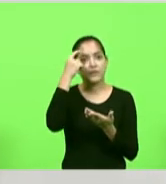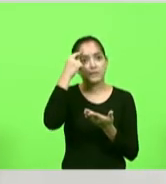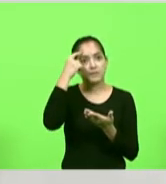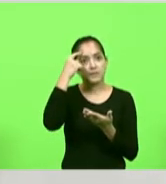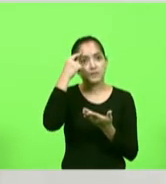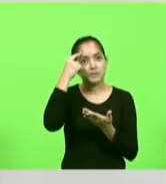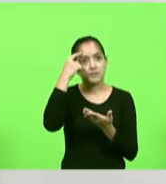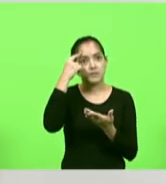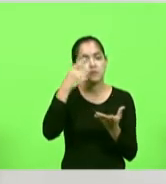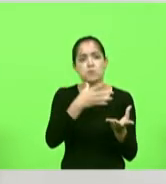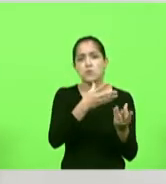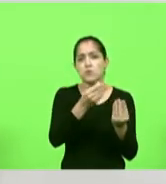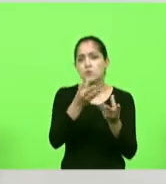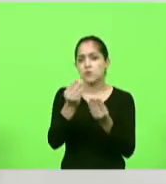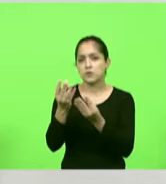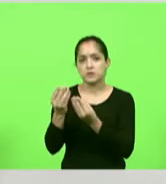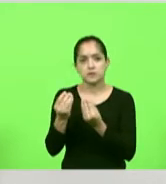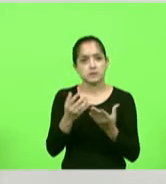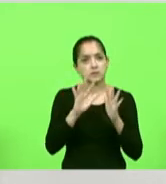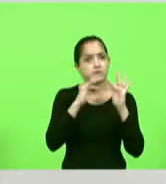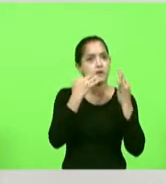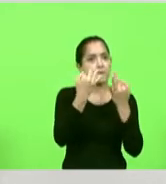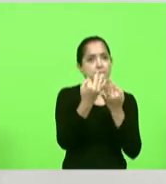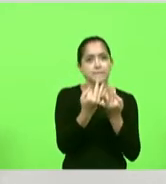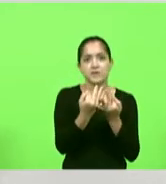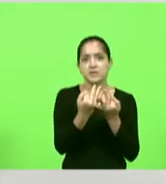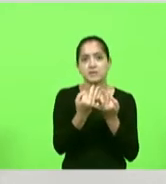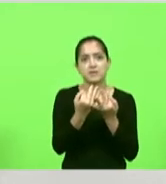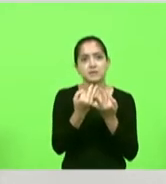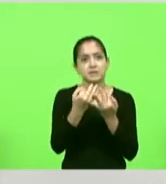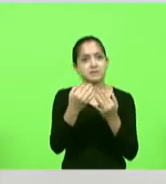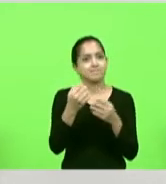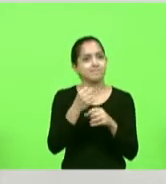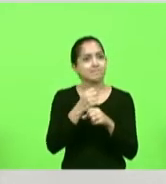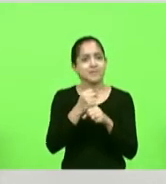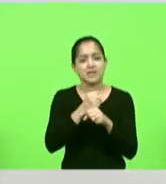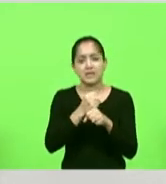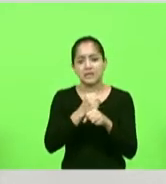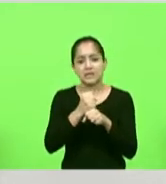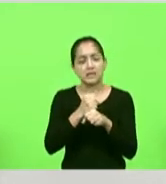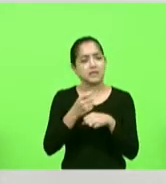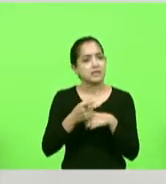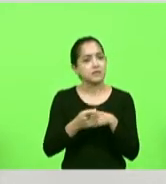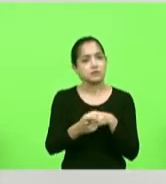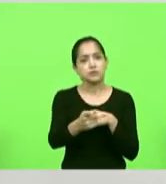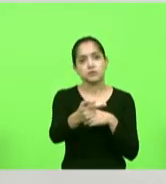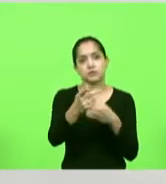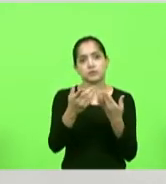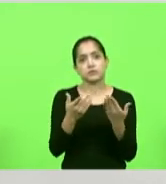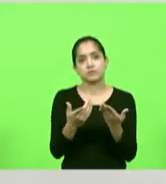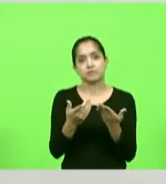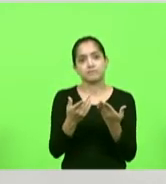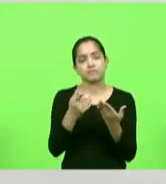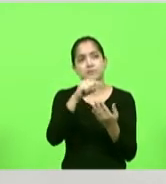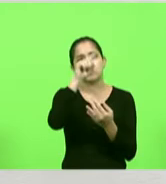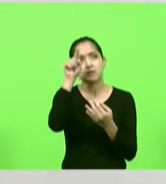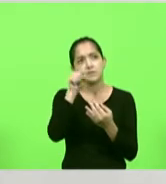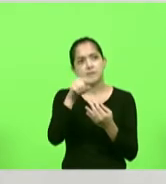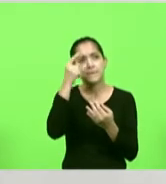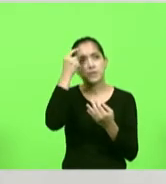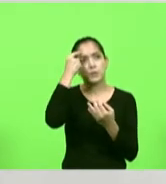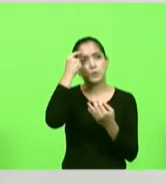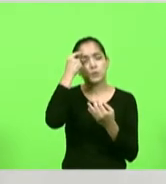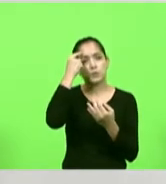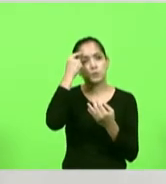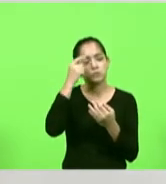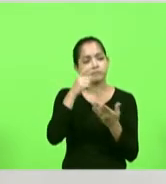tem muitas famílias que vão ficar para o resto da vida deputado Sérgio Mota com essa pergunta será que